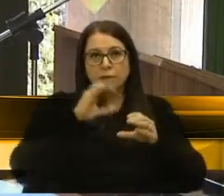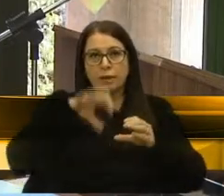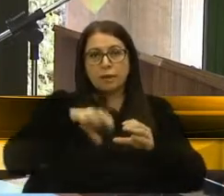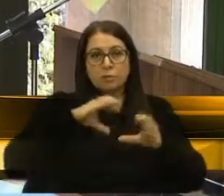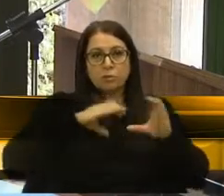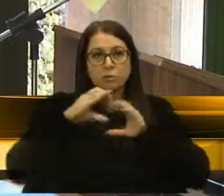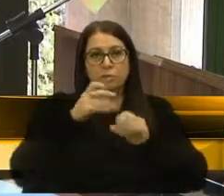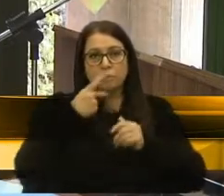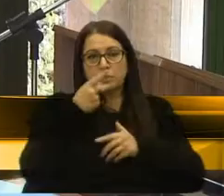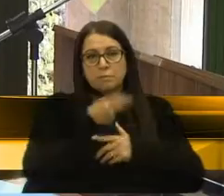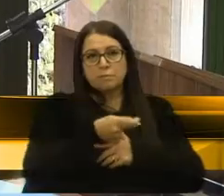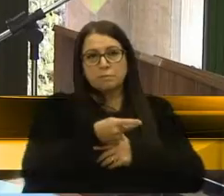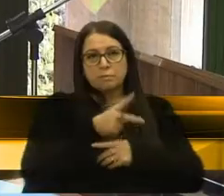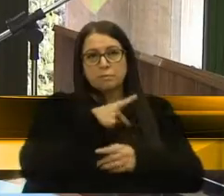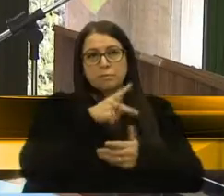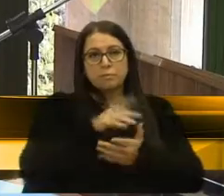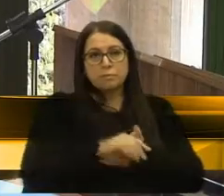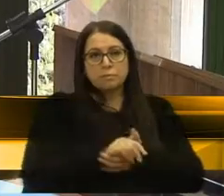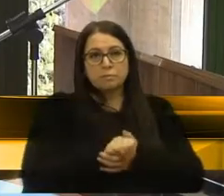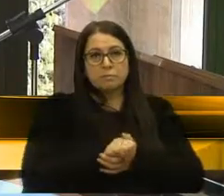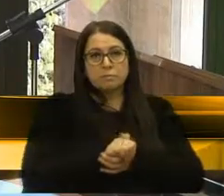registro, senhor presidente. Obrigado. Obrigado. Obrigado.